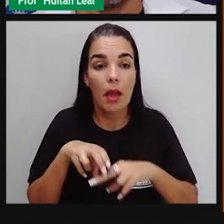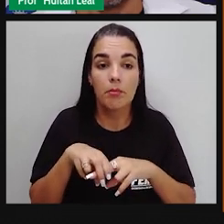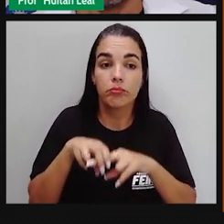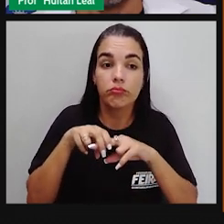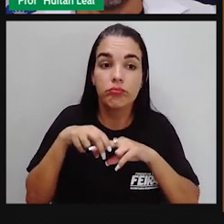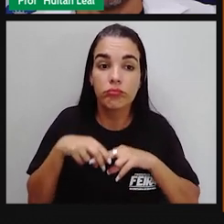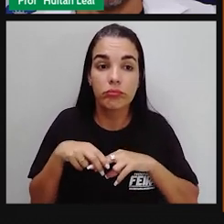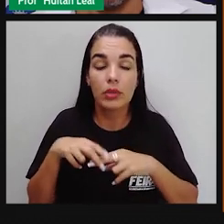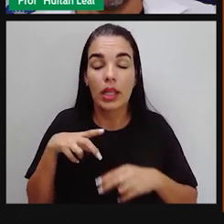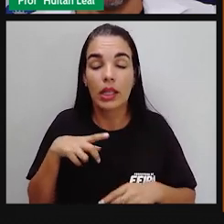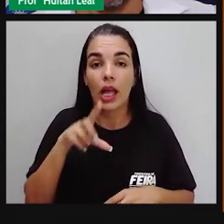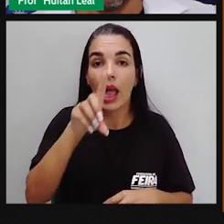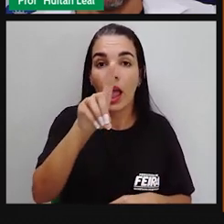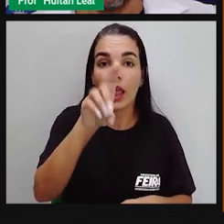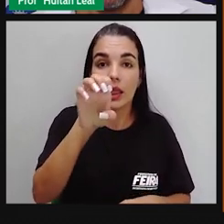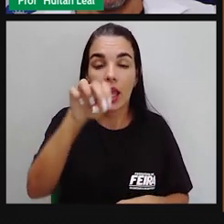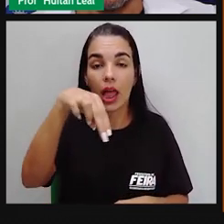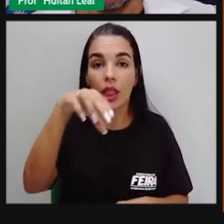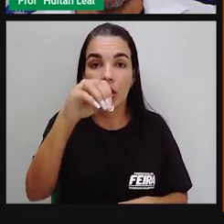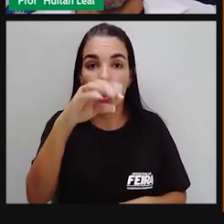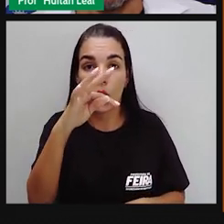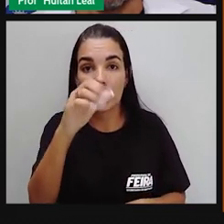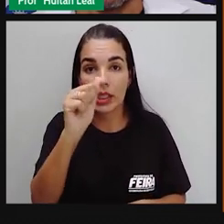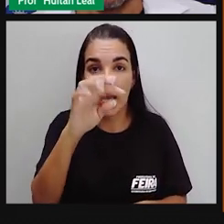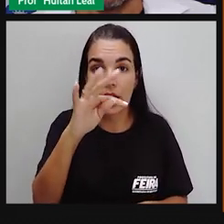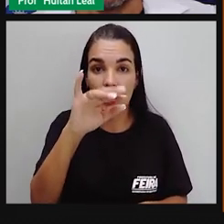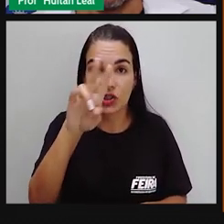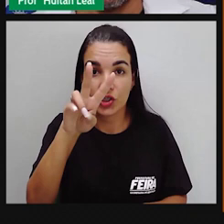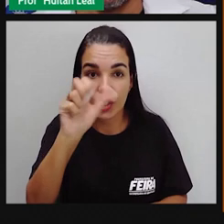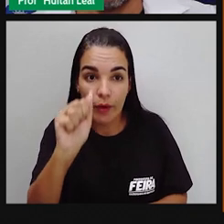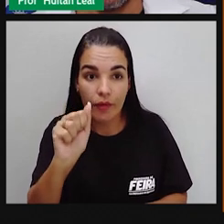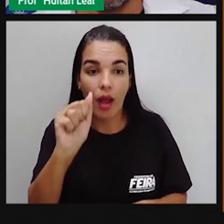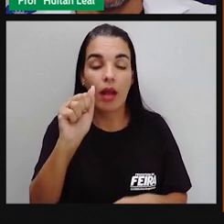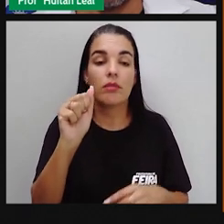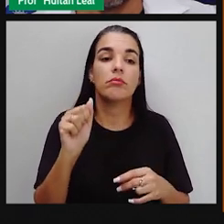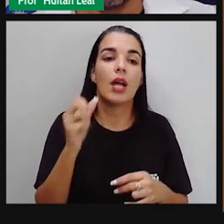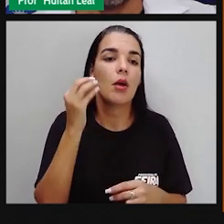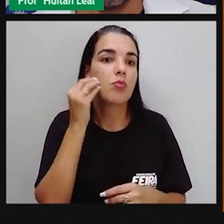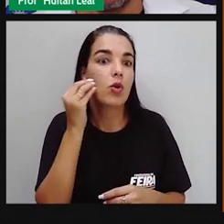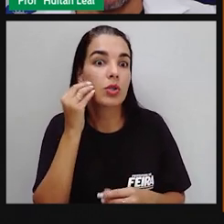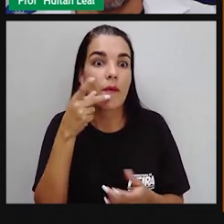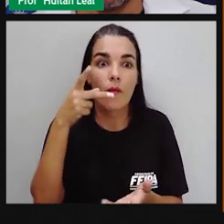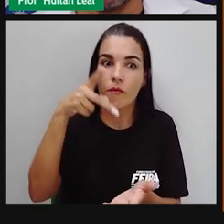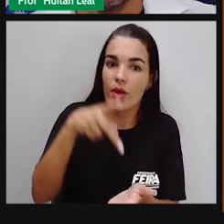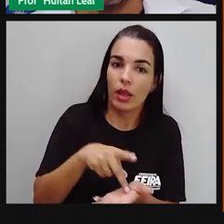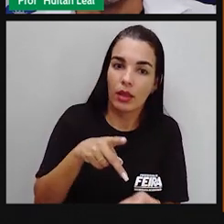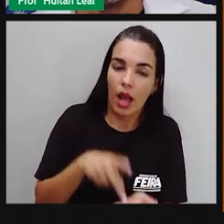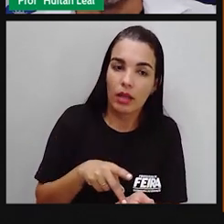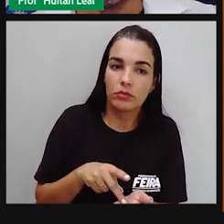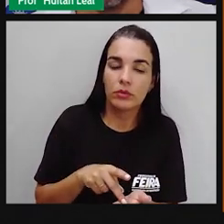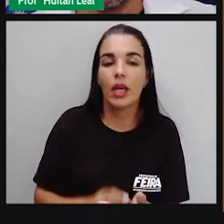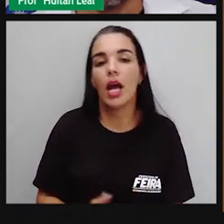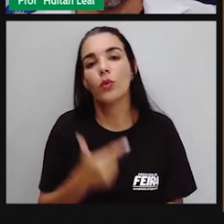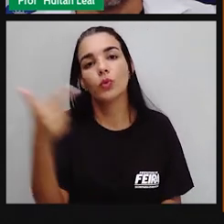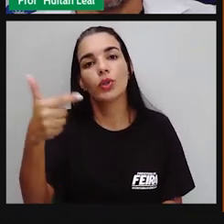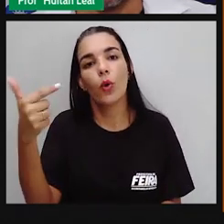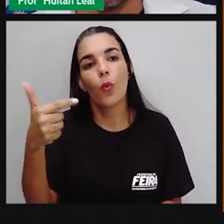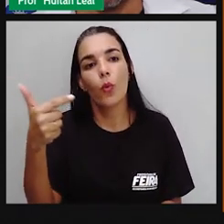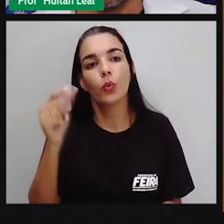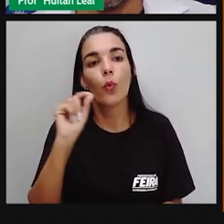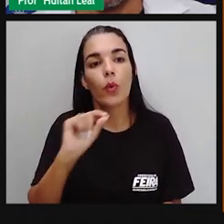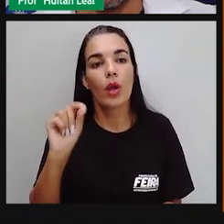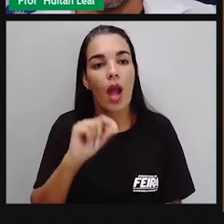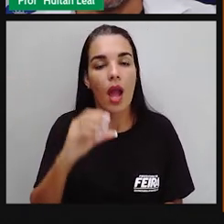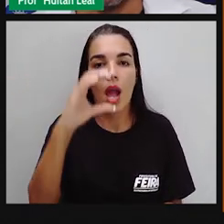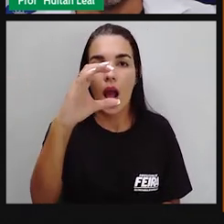linguagem denotativa ou real, verdadeira, que se aproxima do real. E o segundo quadro, com os